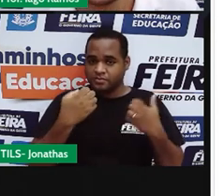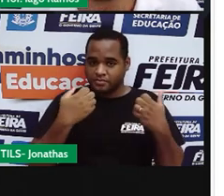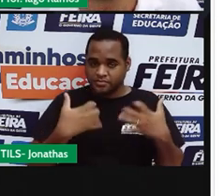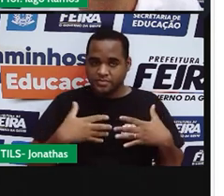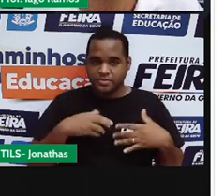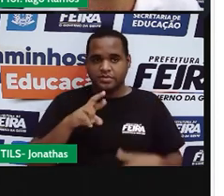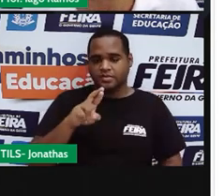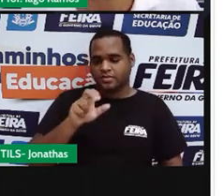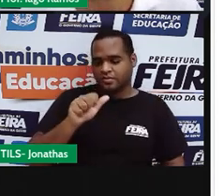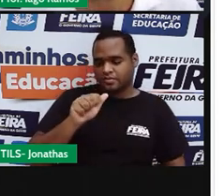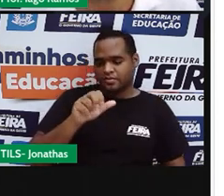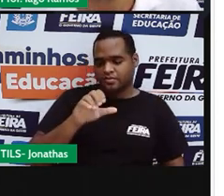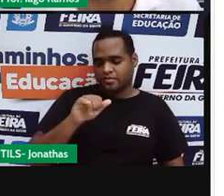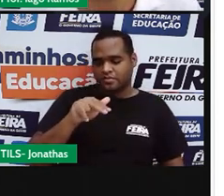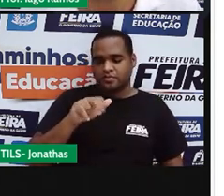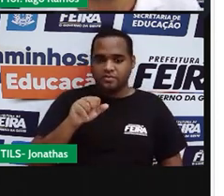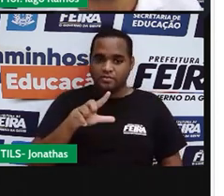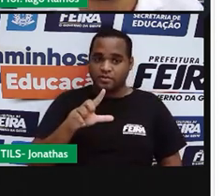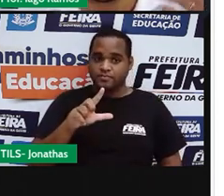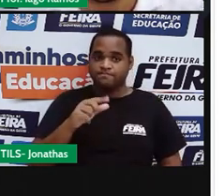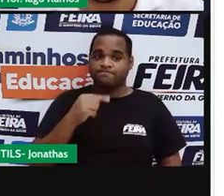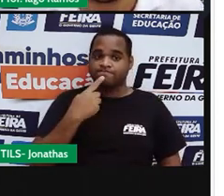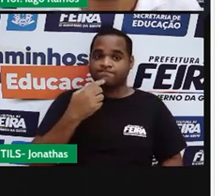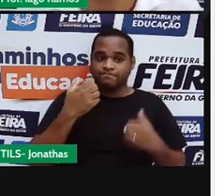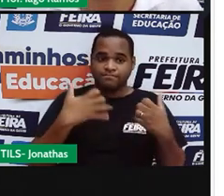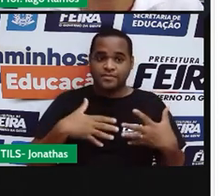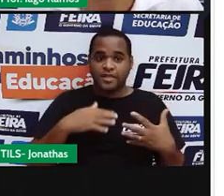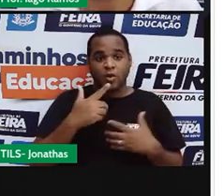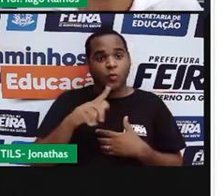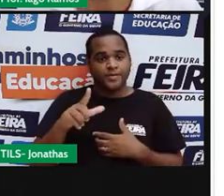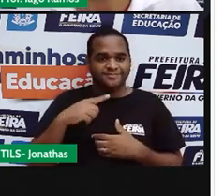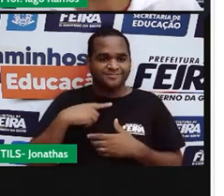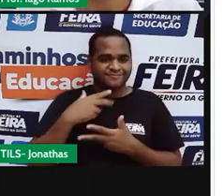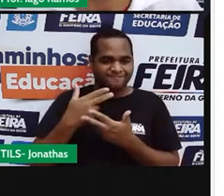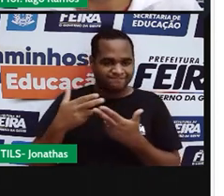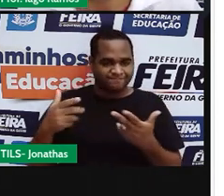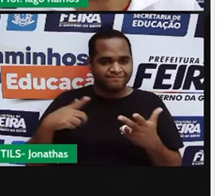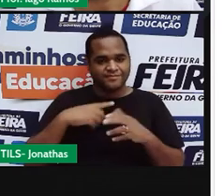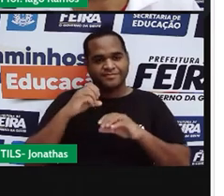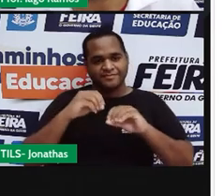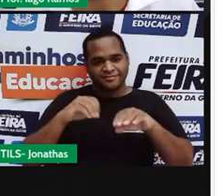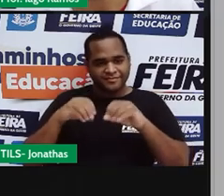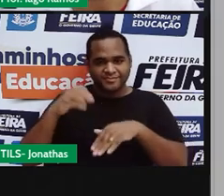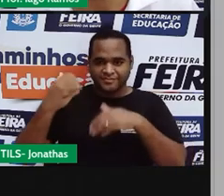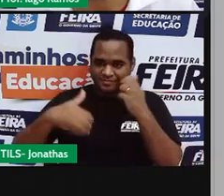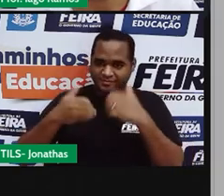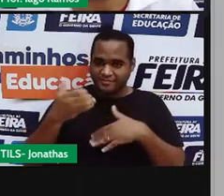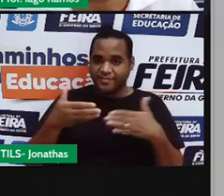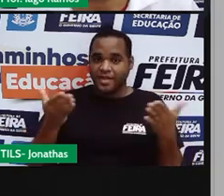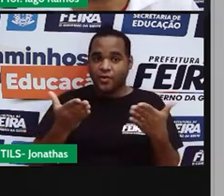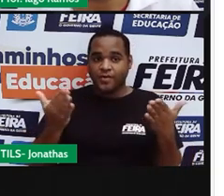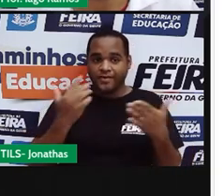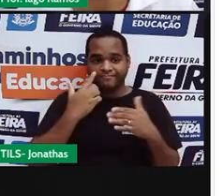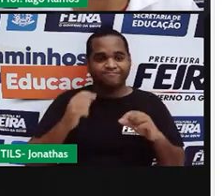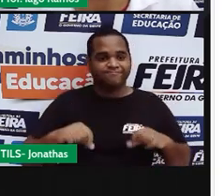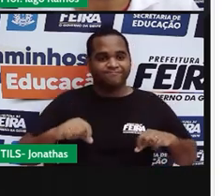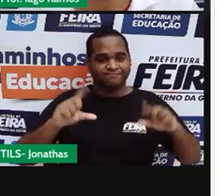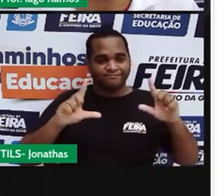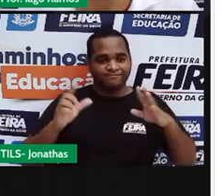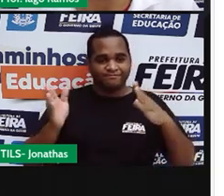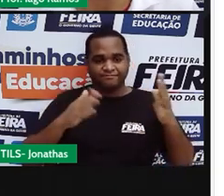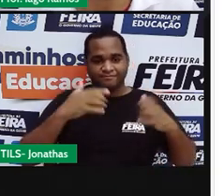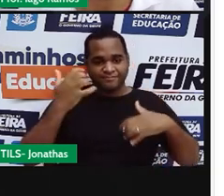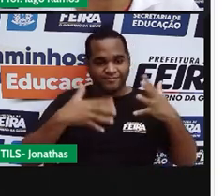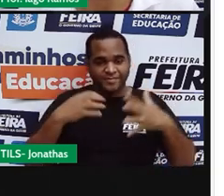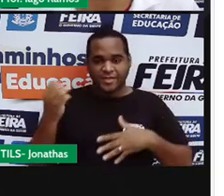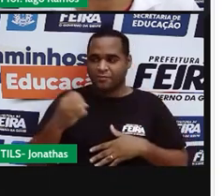racionais mas a gente vai falar em outras aulas tá bom o que é a vai fazer agora a gente vai fazer